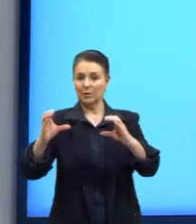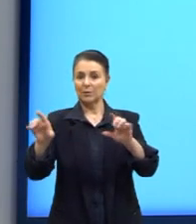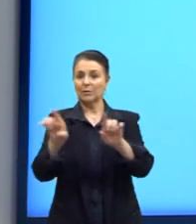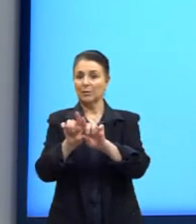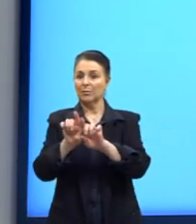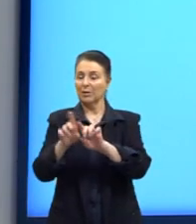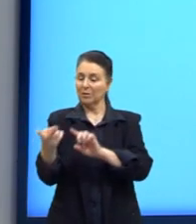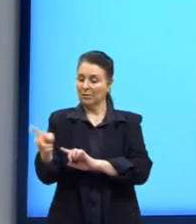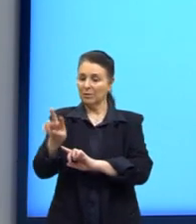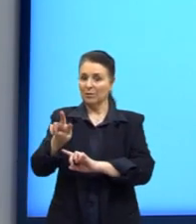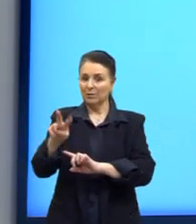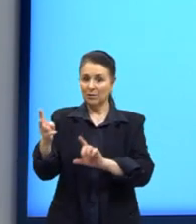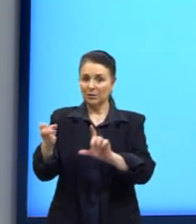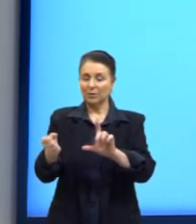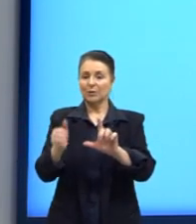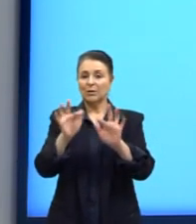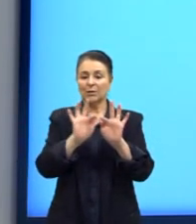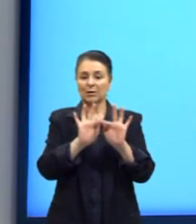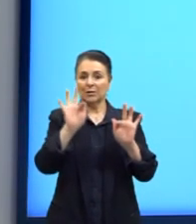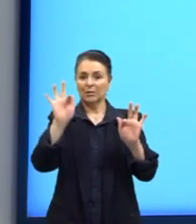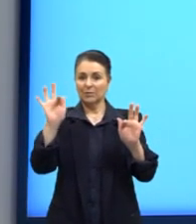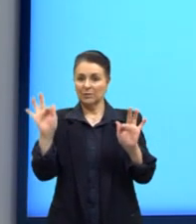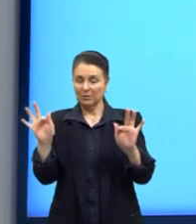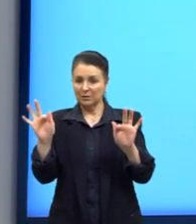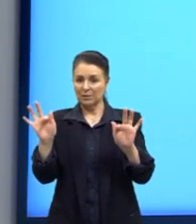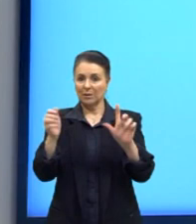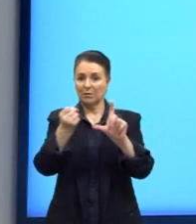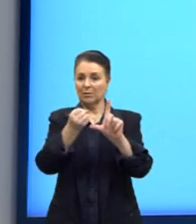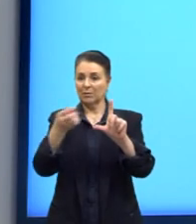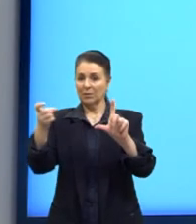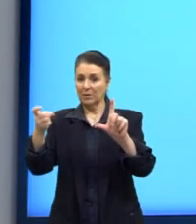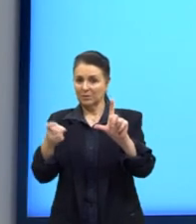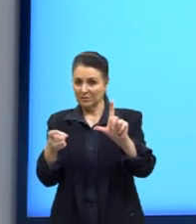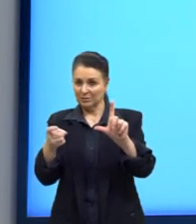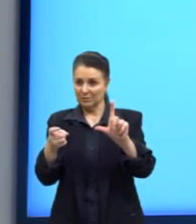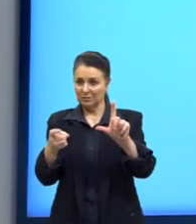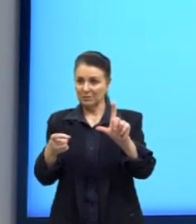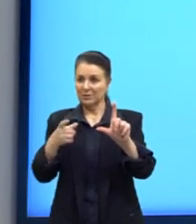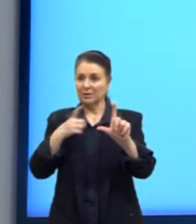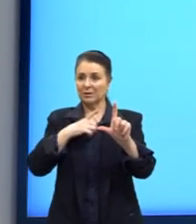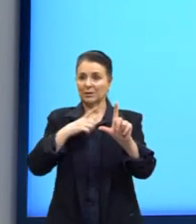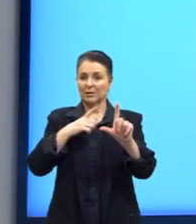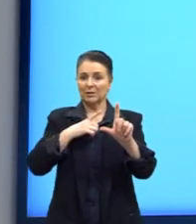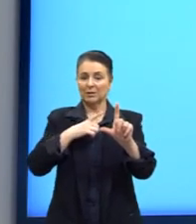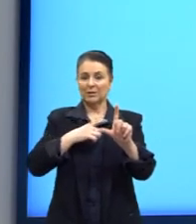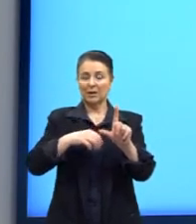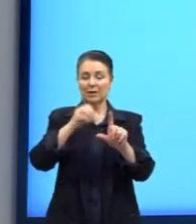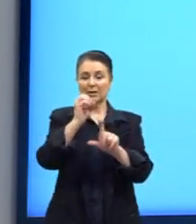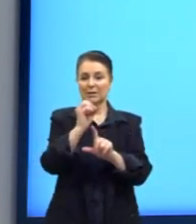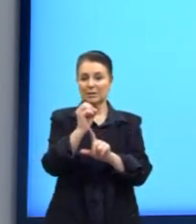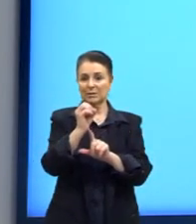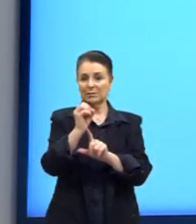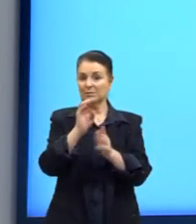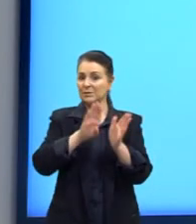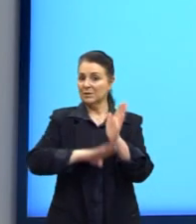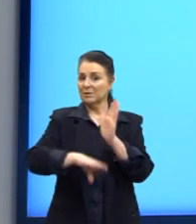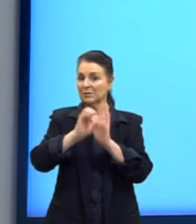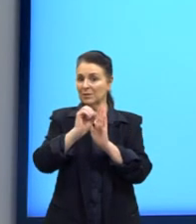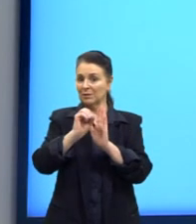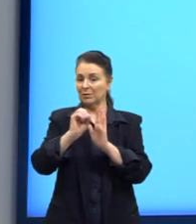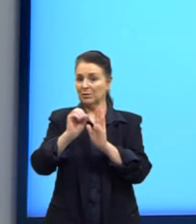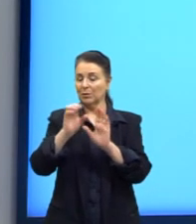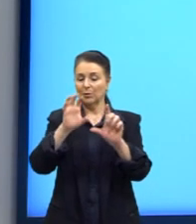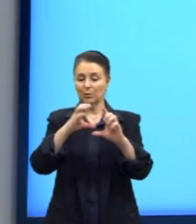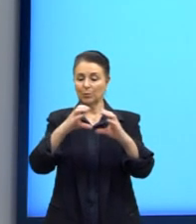logarítmica. O domínio seria os reais positivos, sem o zero, e o contradomínio seria os reais.